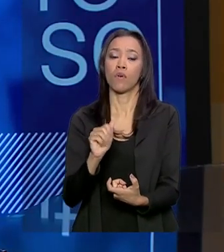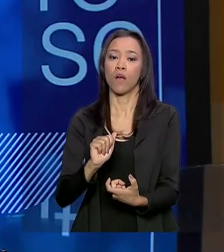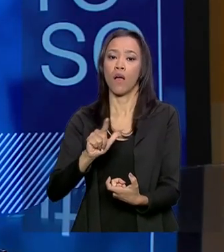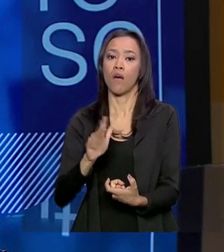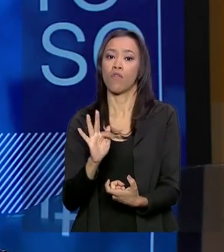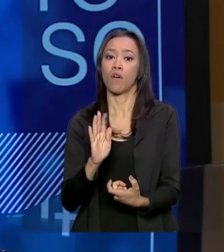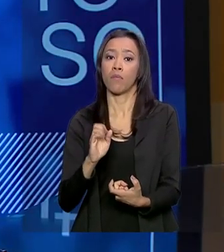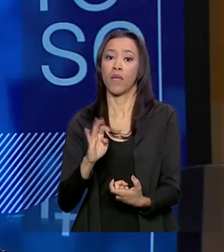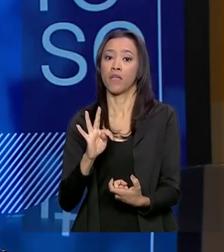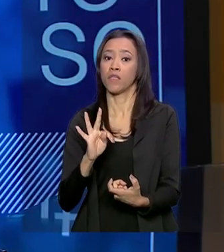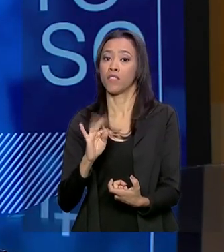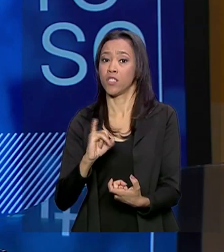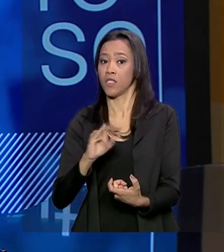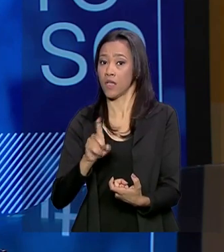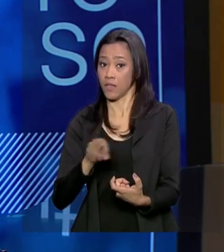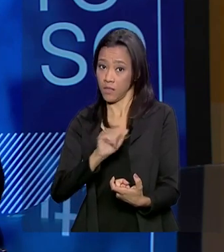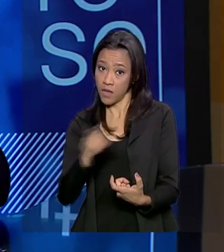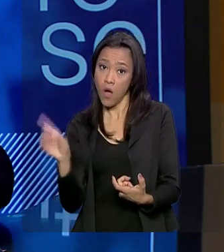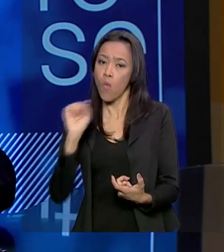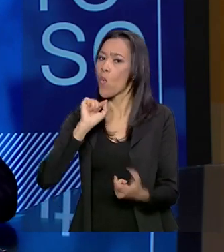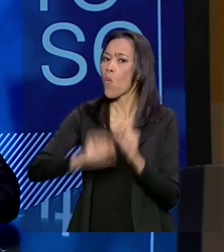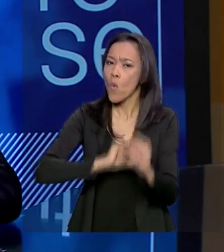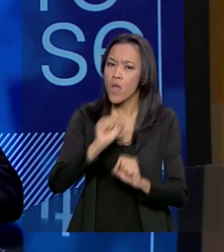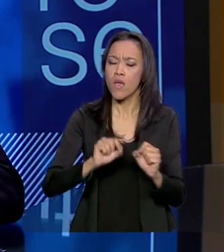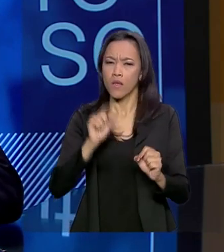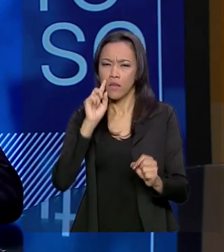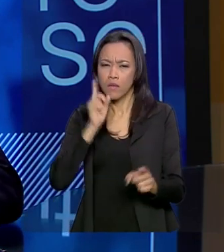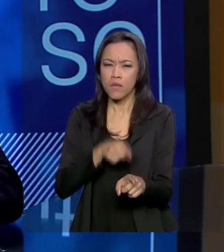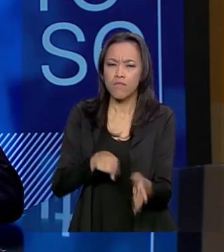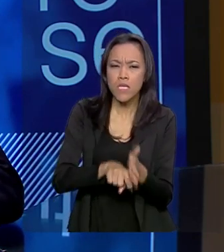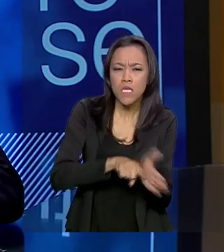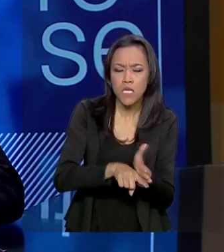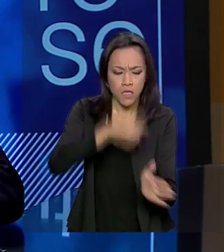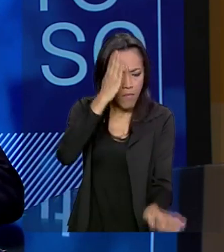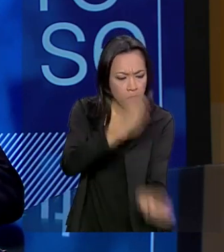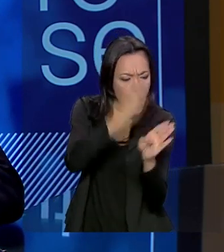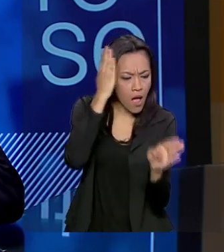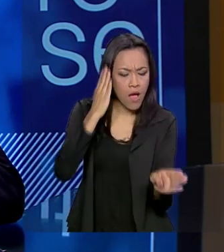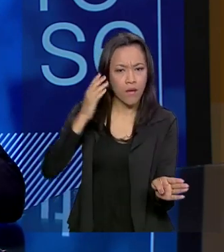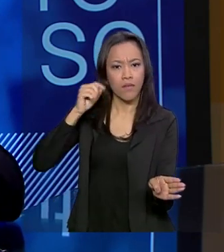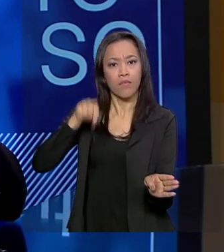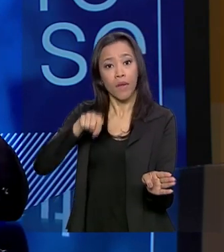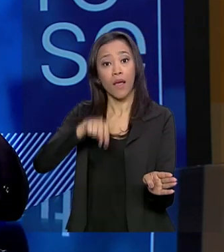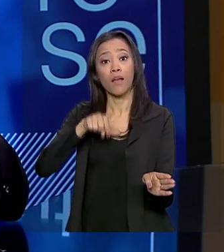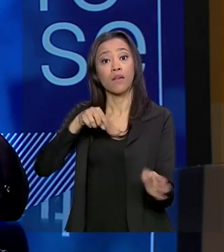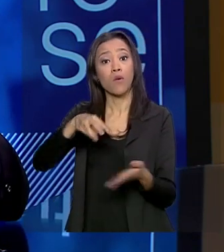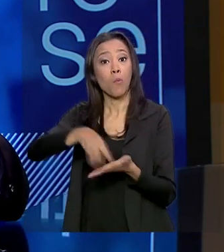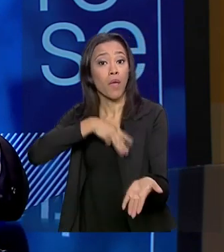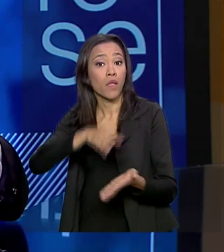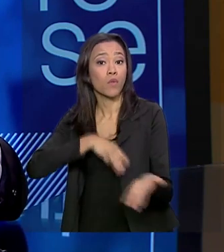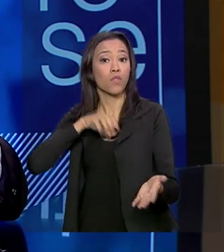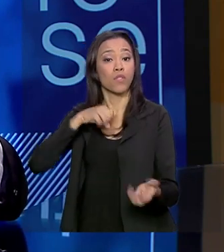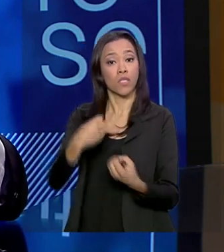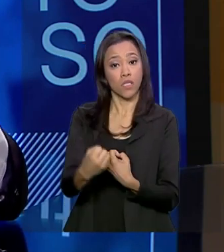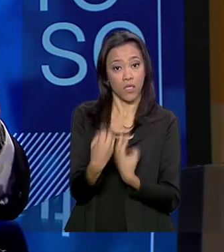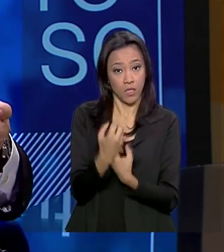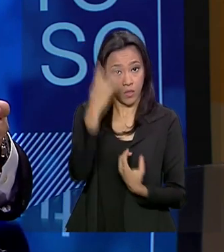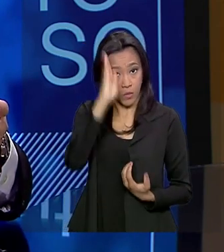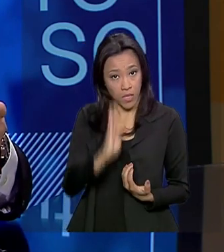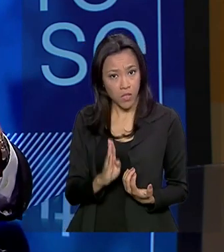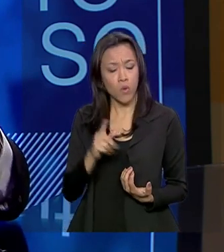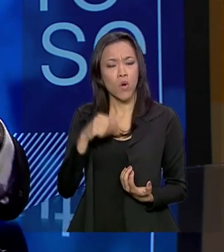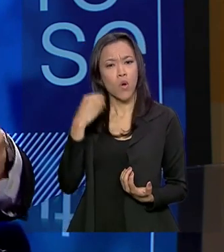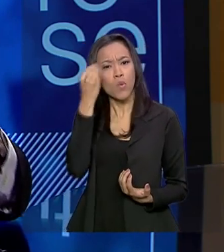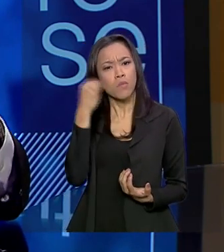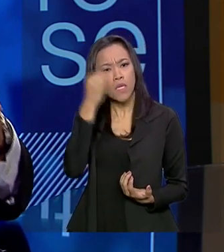permitirem que se mude esse método de fazer alfabetização no Brasil. A partir de experiências em